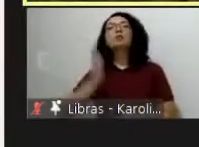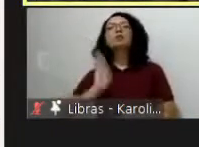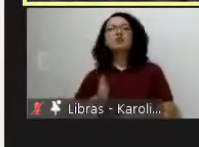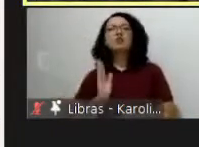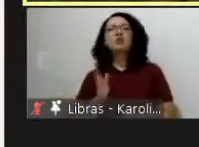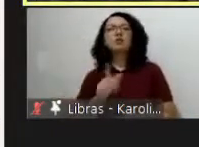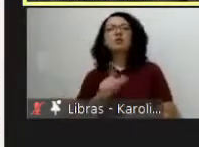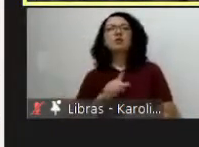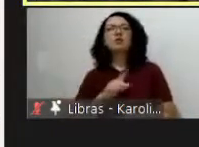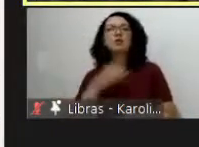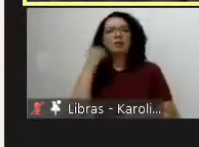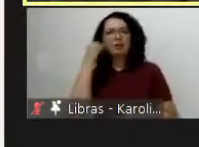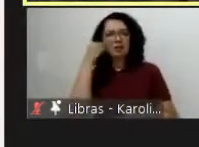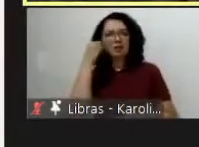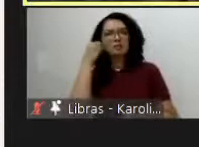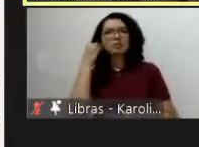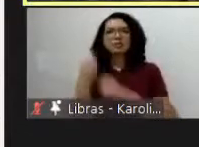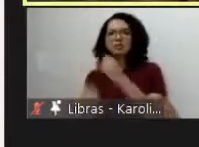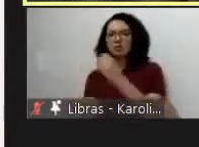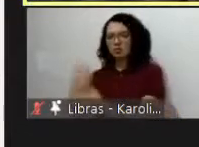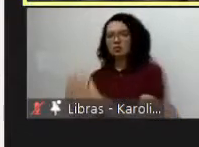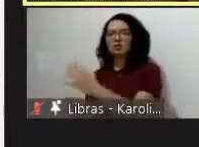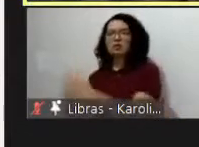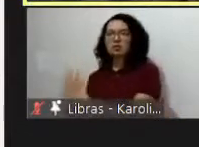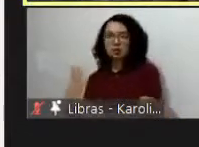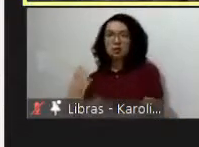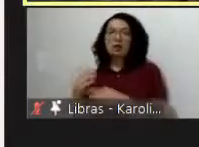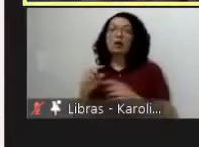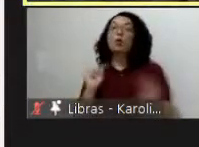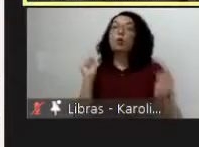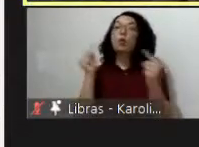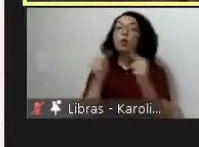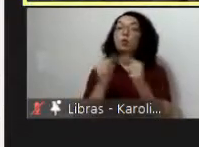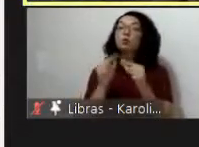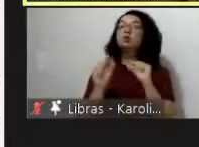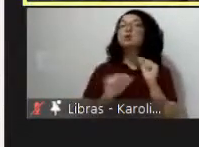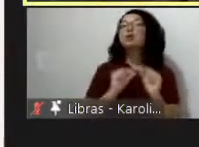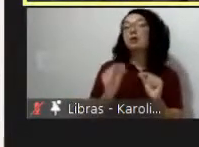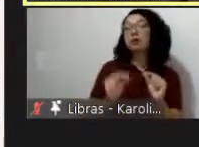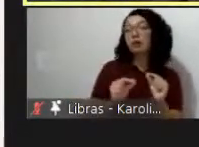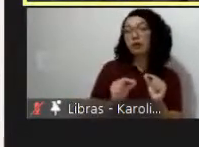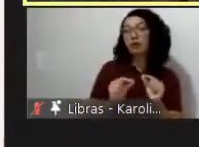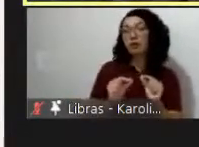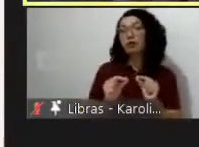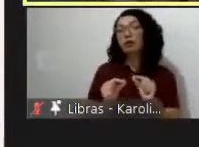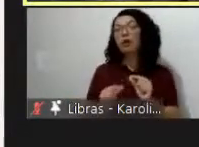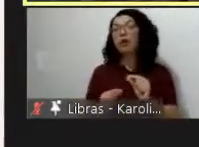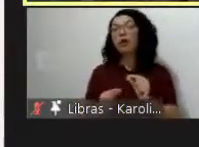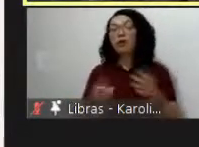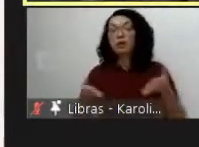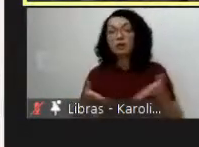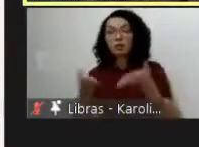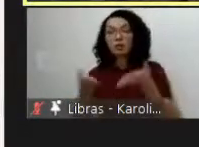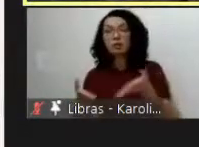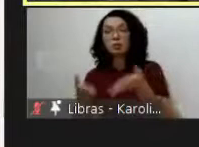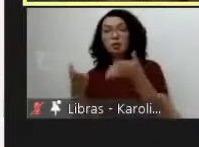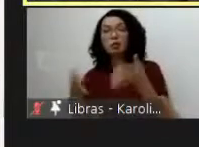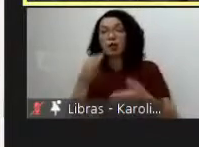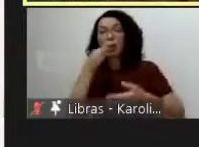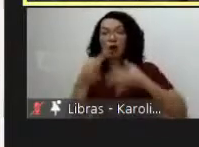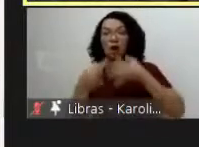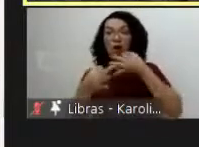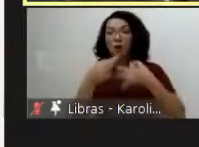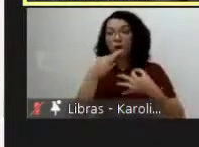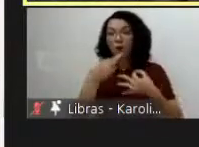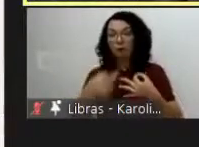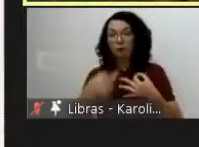a ideia novamente é ter uma perspectiva mais crítica mas de novo as críticas surgem